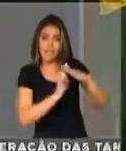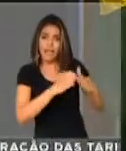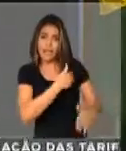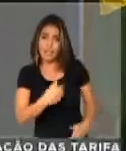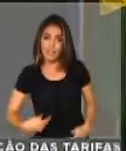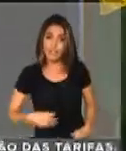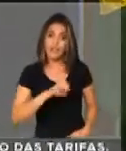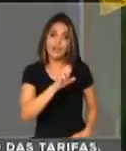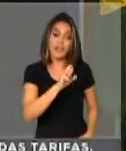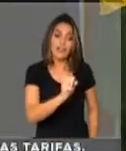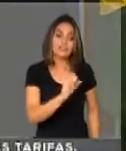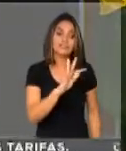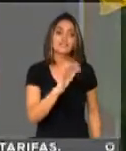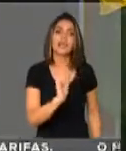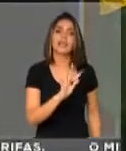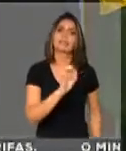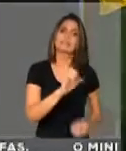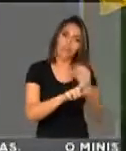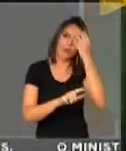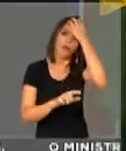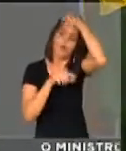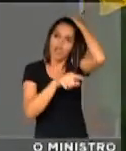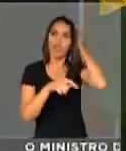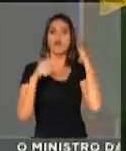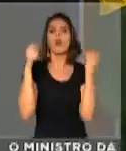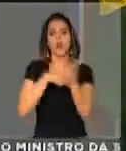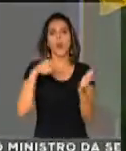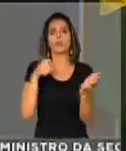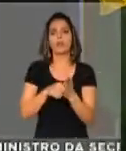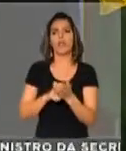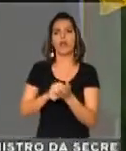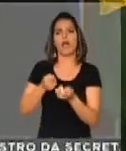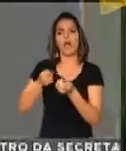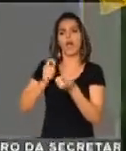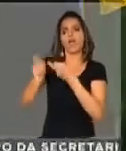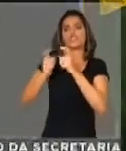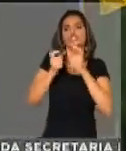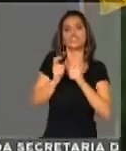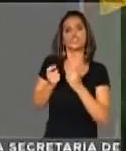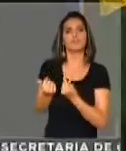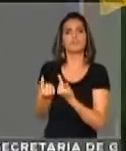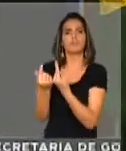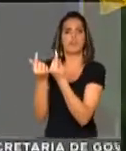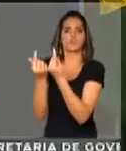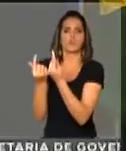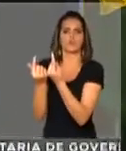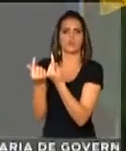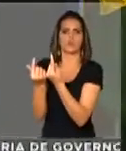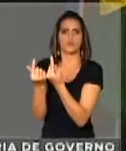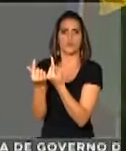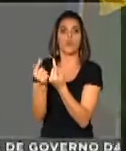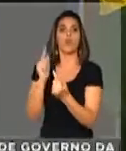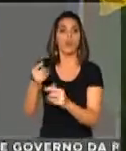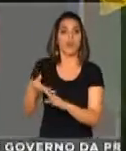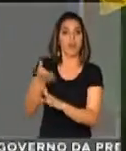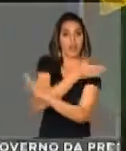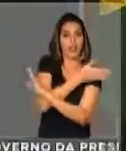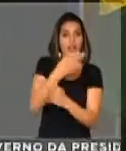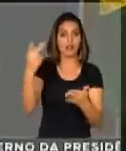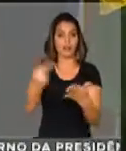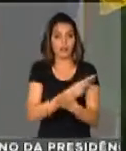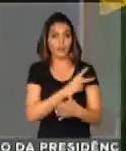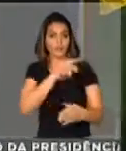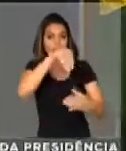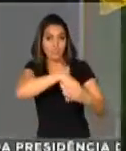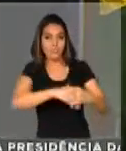e é para isso que ela existe como empresa estatal, ela tem a obrigação de administrar a política de preço. Essa política de preço que foi praticada numa